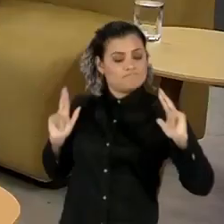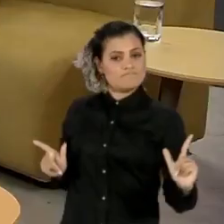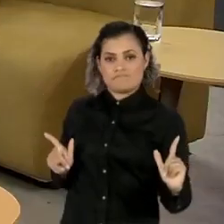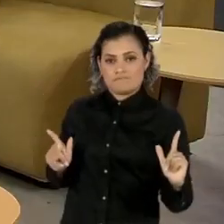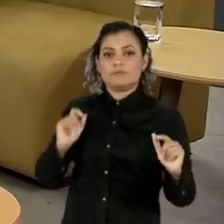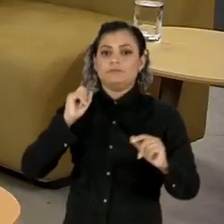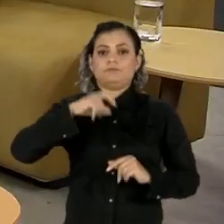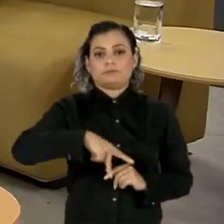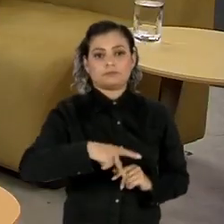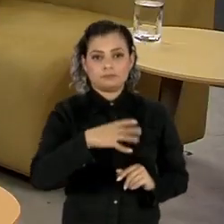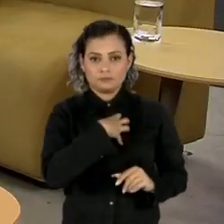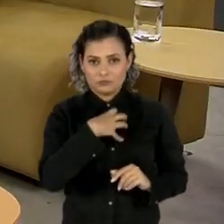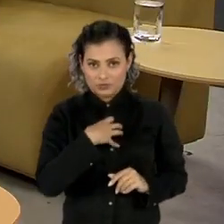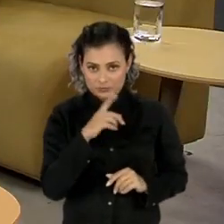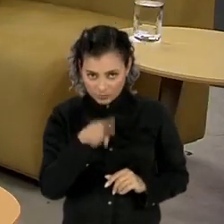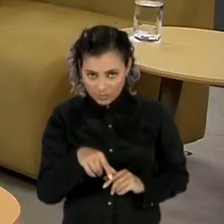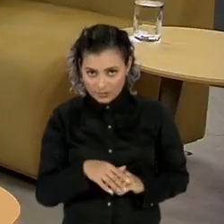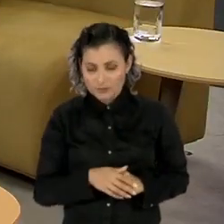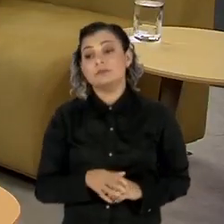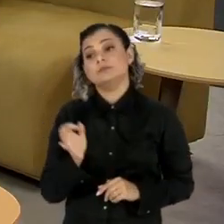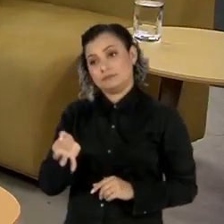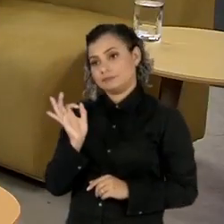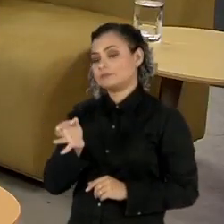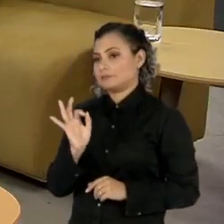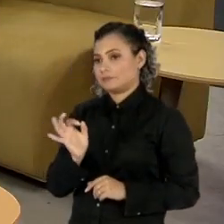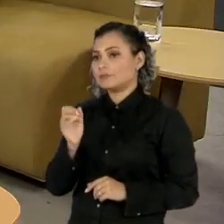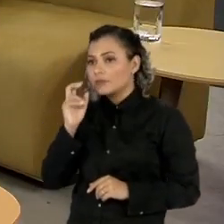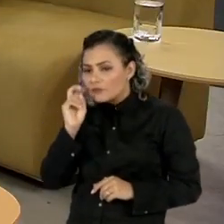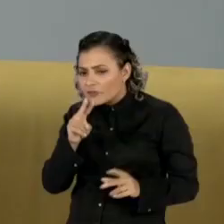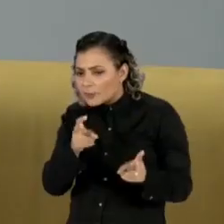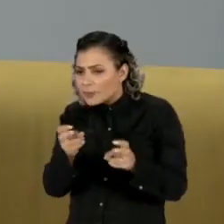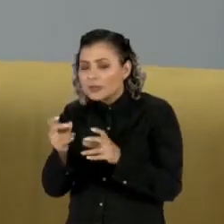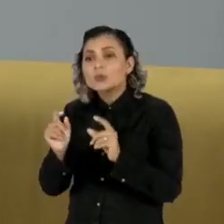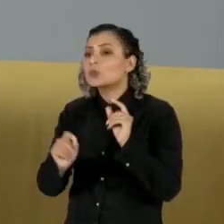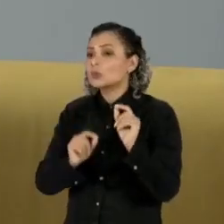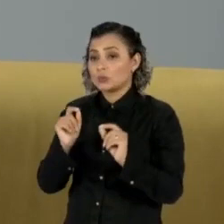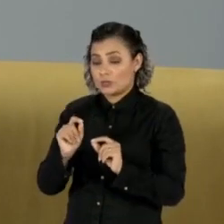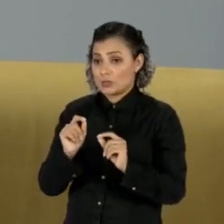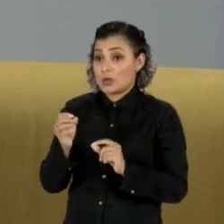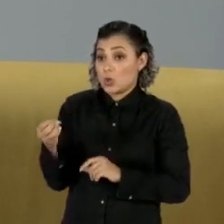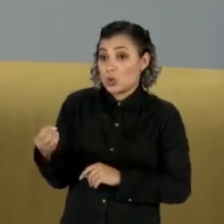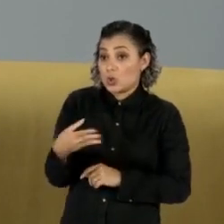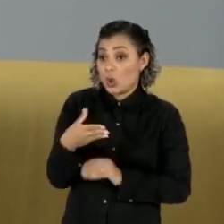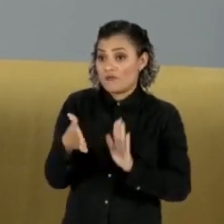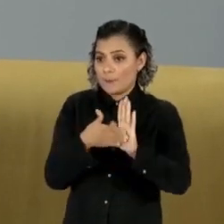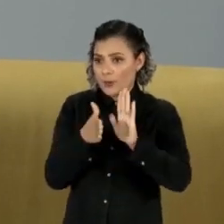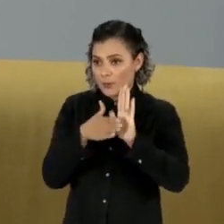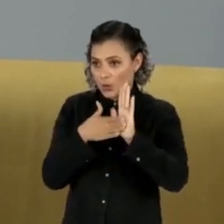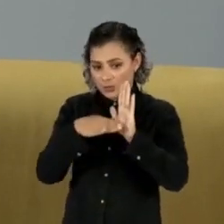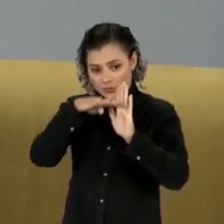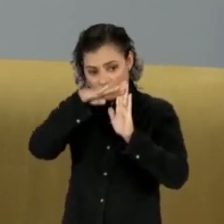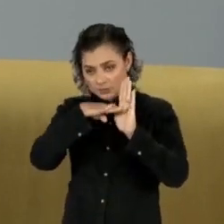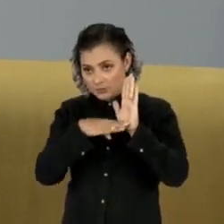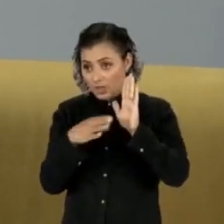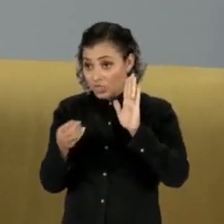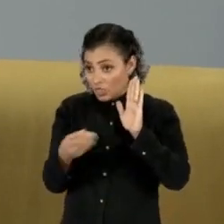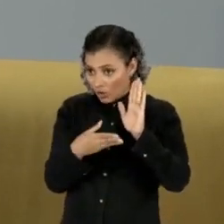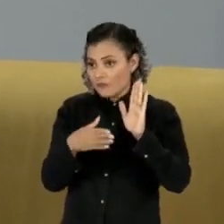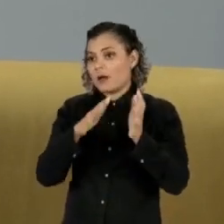aposentadoria, então? Sim, sim, sim. E a gente observa o seguinte, que essa nova proposta, essa nova